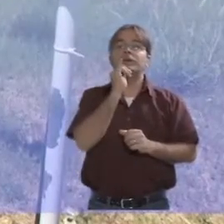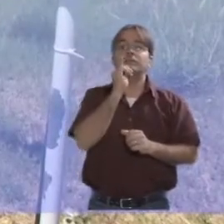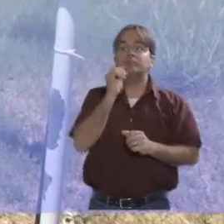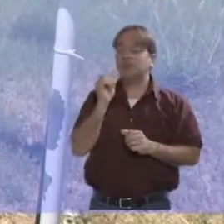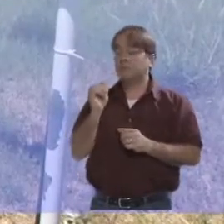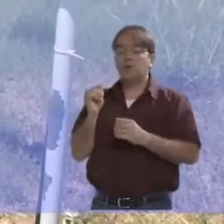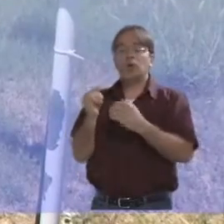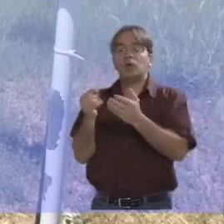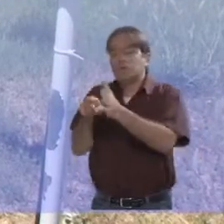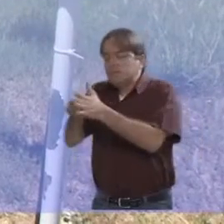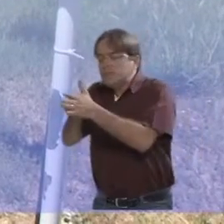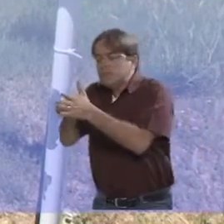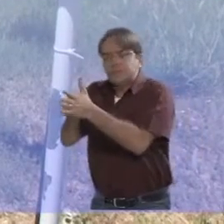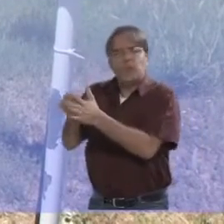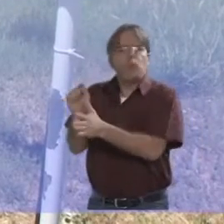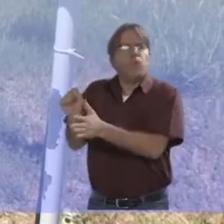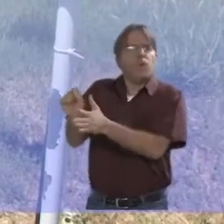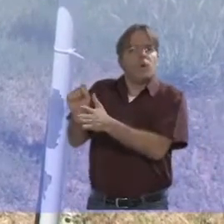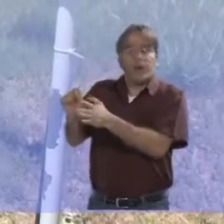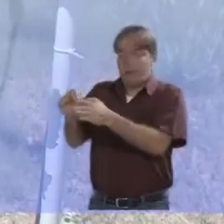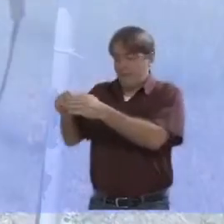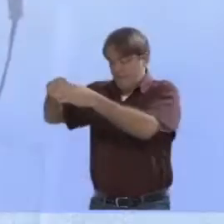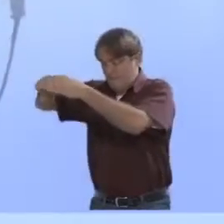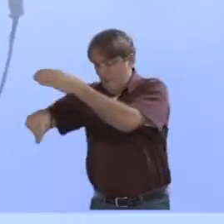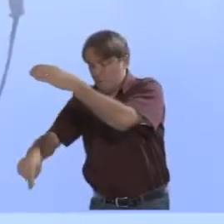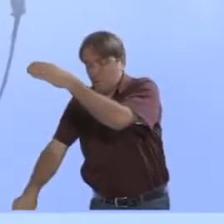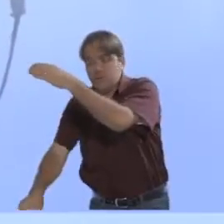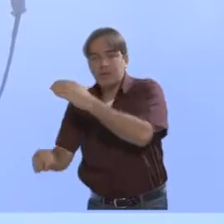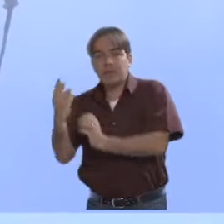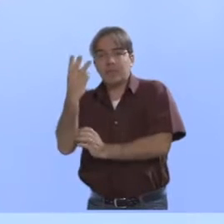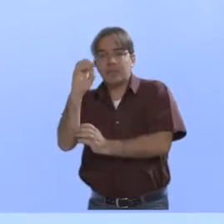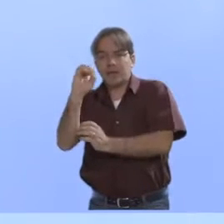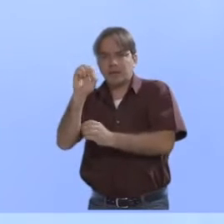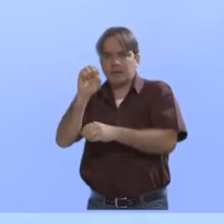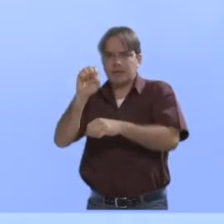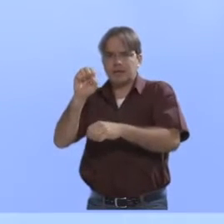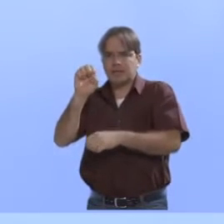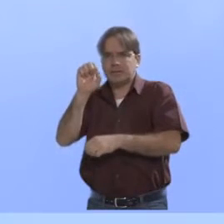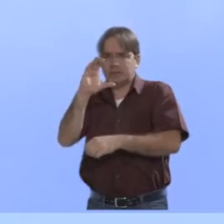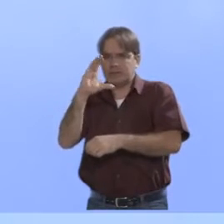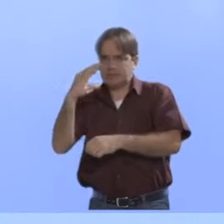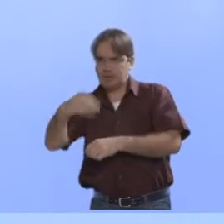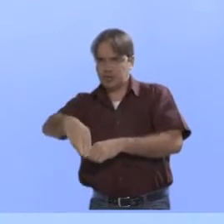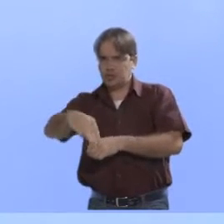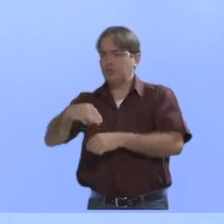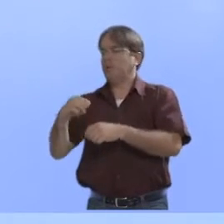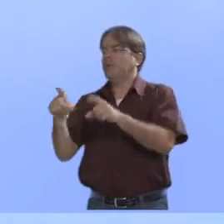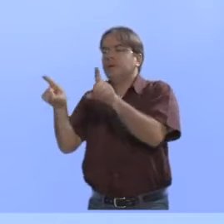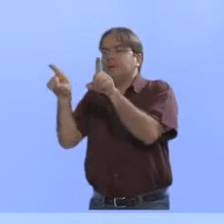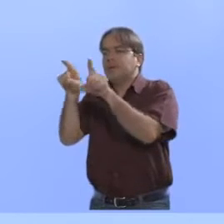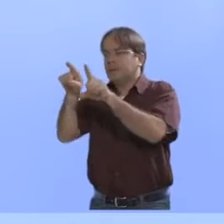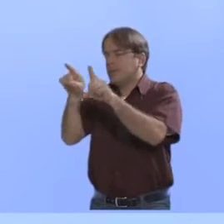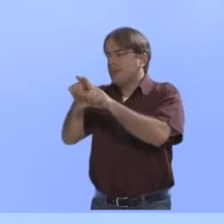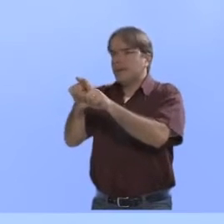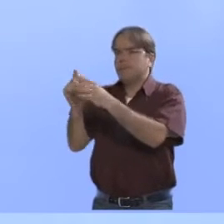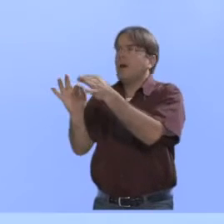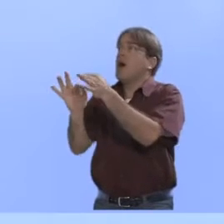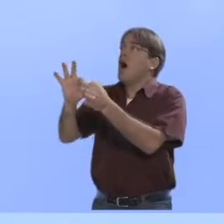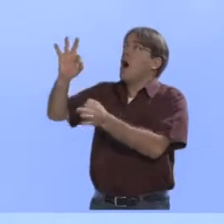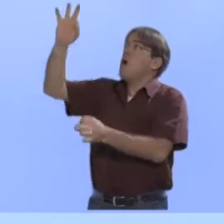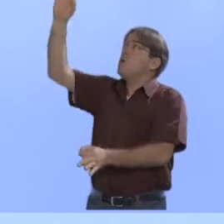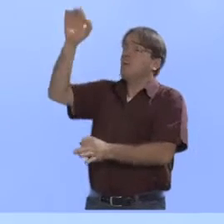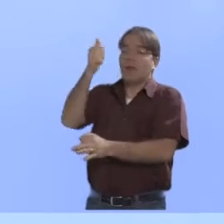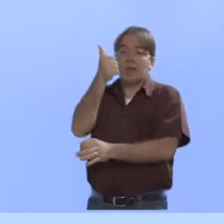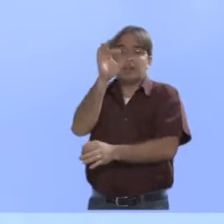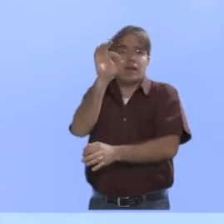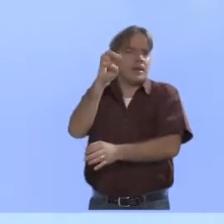dentro do solo a 30 centímetros de profundidade, até 10 metros de altura, onde se mede o vento, a direção e a